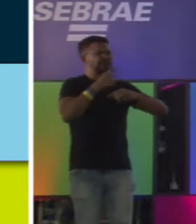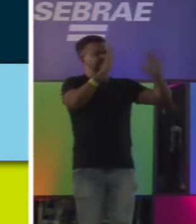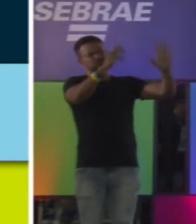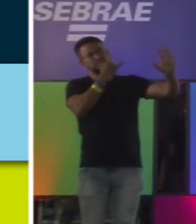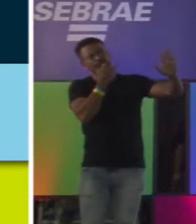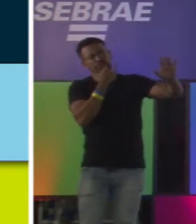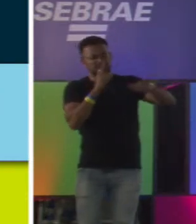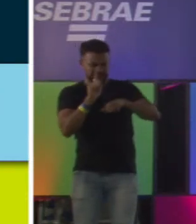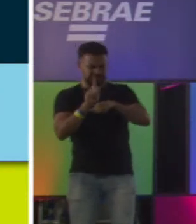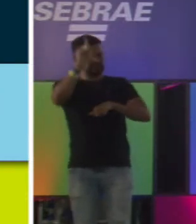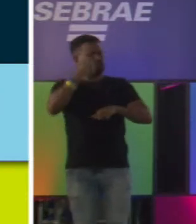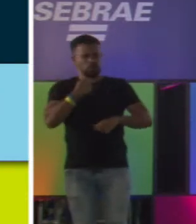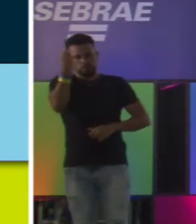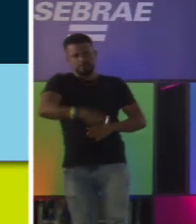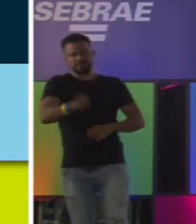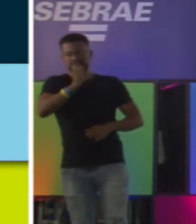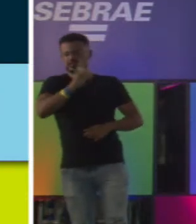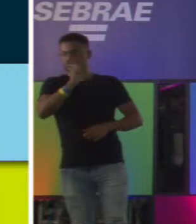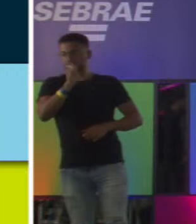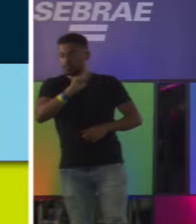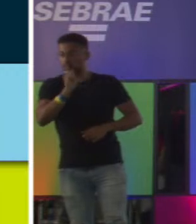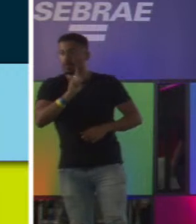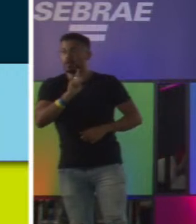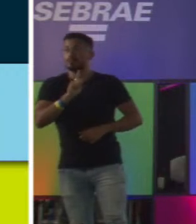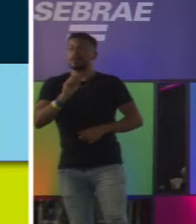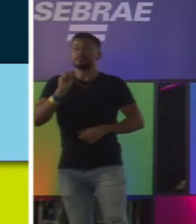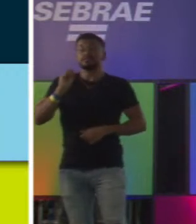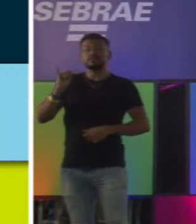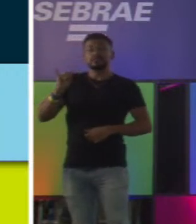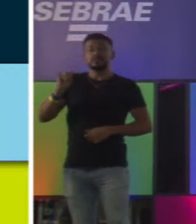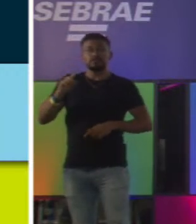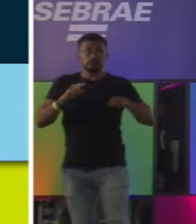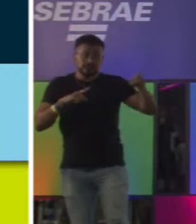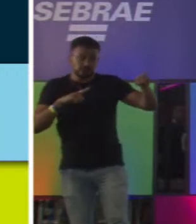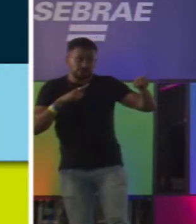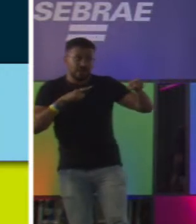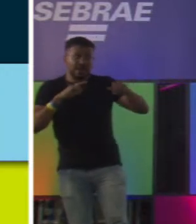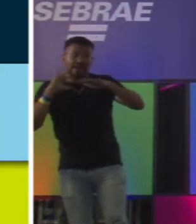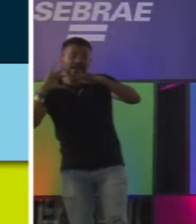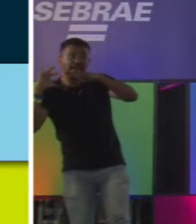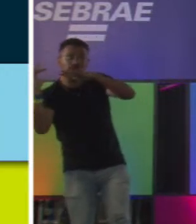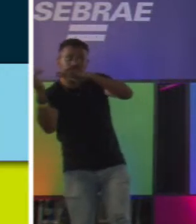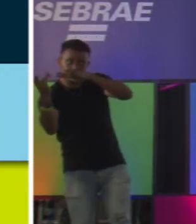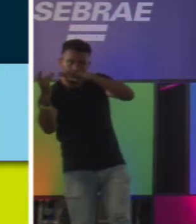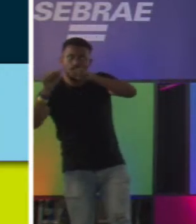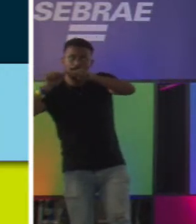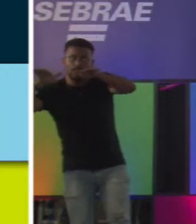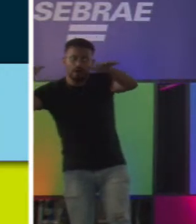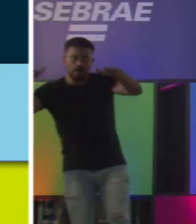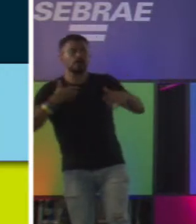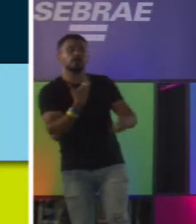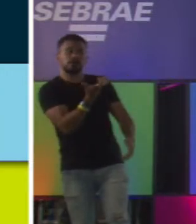estou preocupada com o sistema de gestão. Mas se você tiver um social mídia, eu quero, mas eu quero de graça. Bora fazer permuta? Pô, não, né?